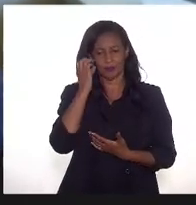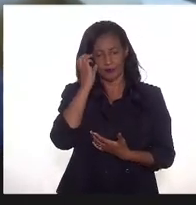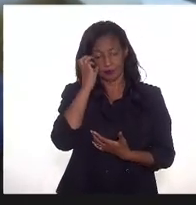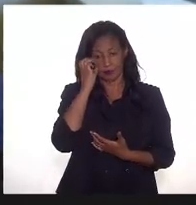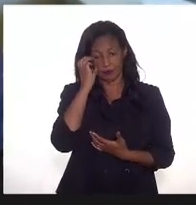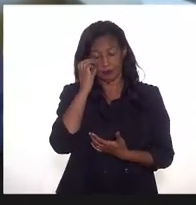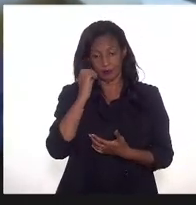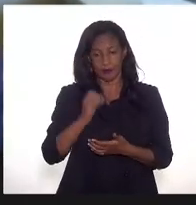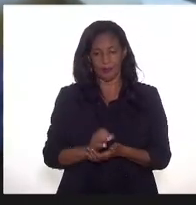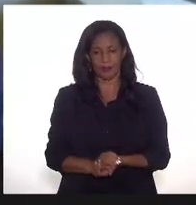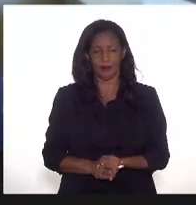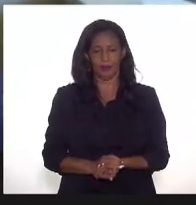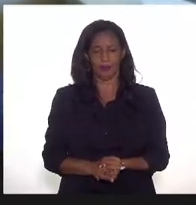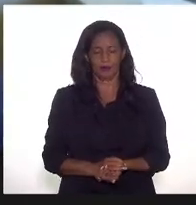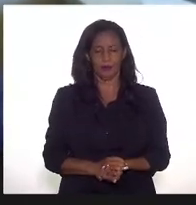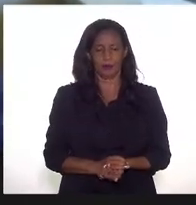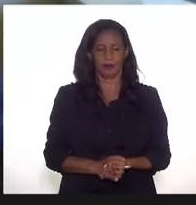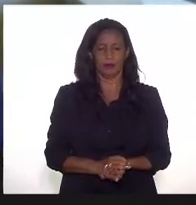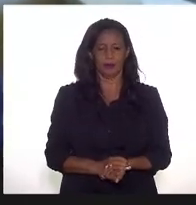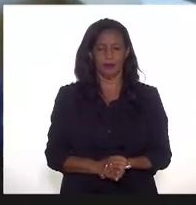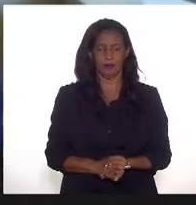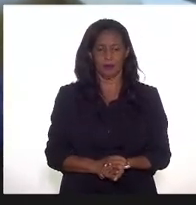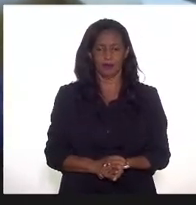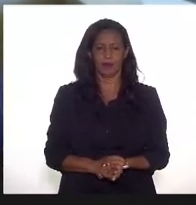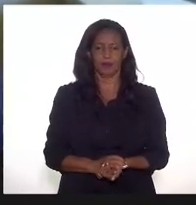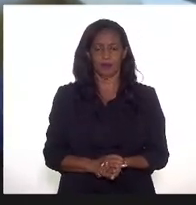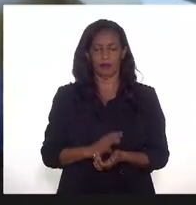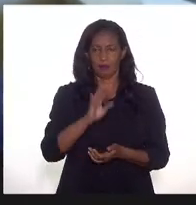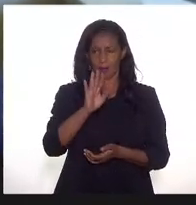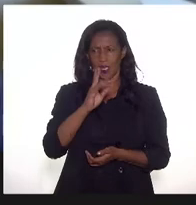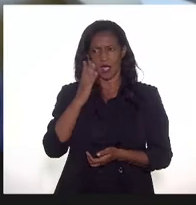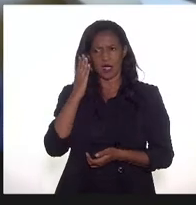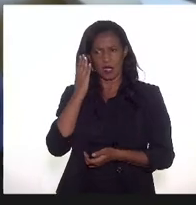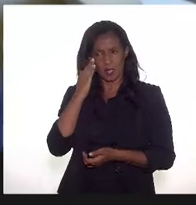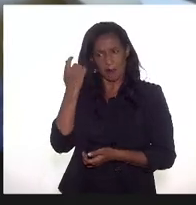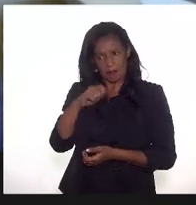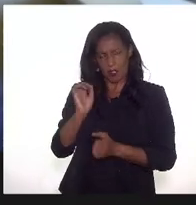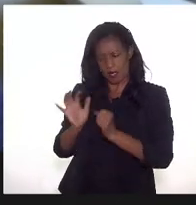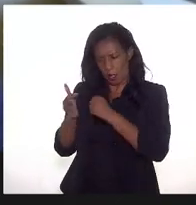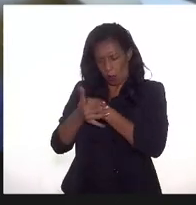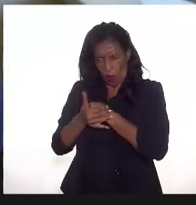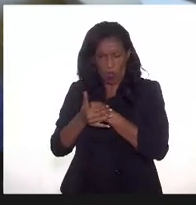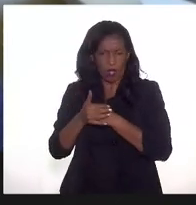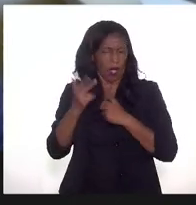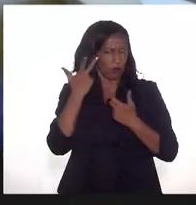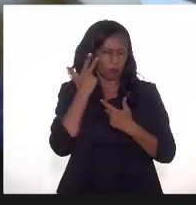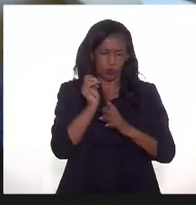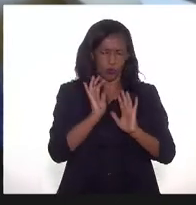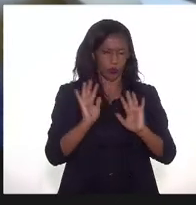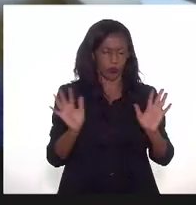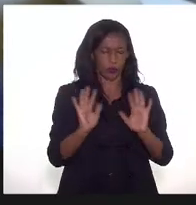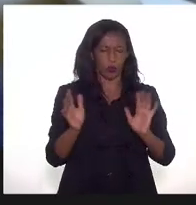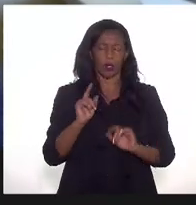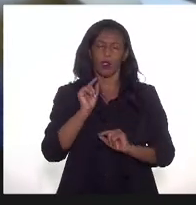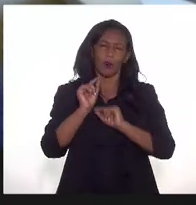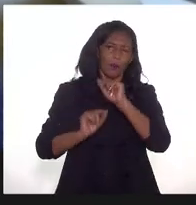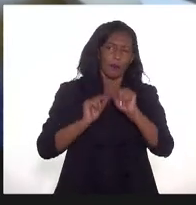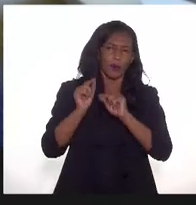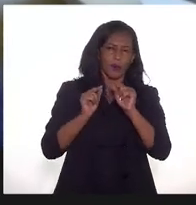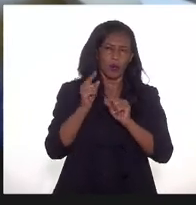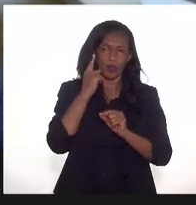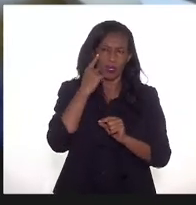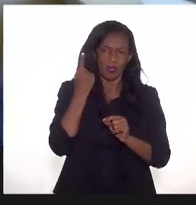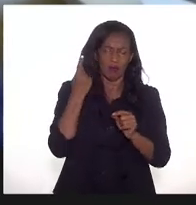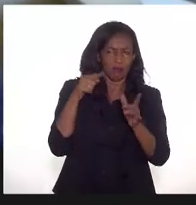Porque, se a CPI requisitar, a CPI tem que guardar também o sigilo. Mas, o que eu queria verificar